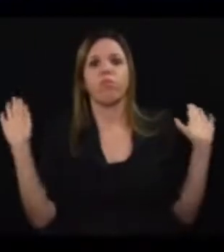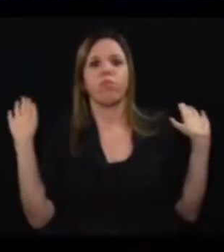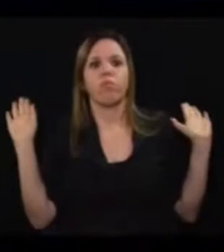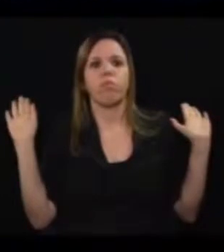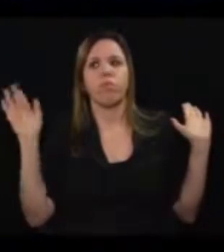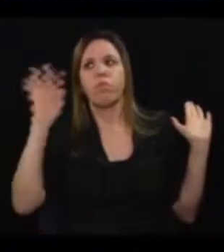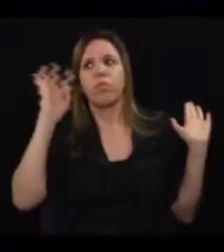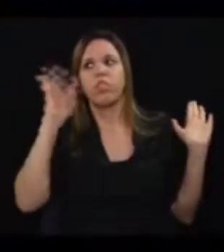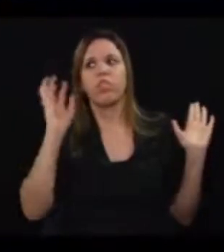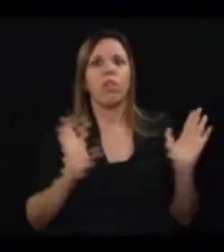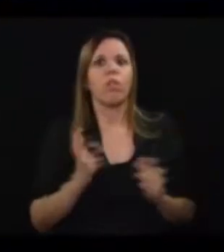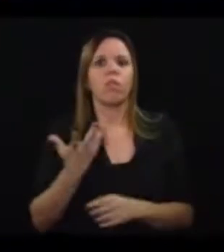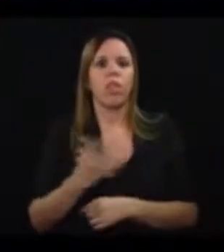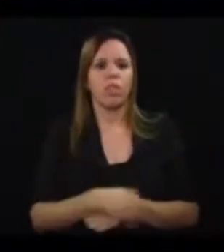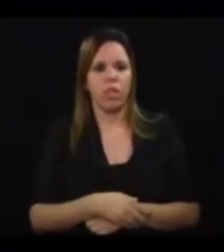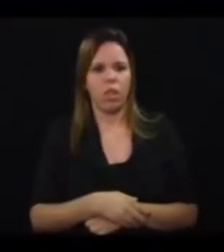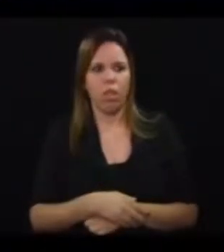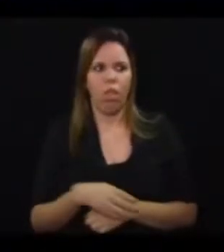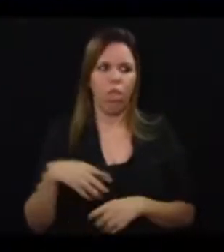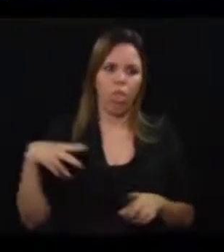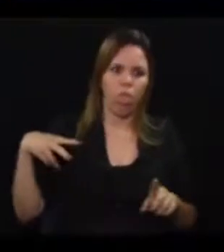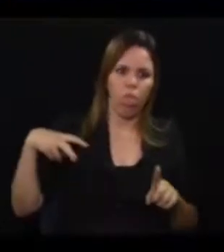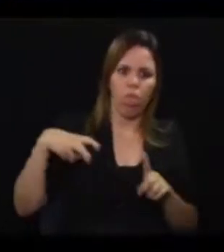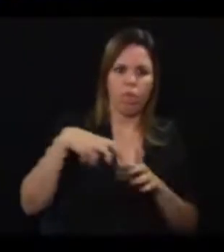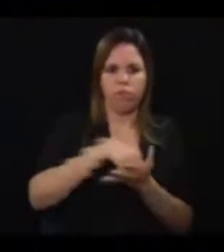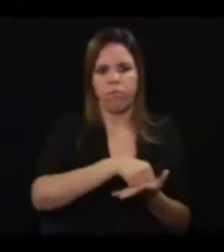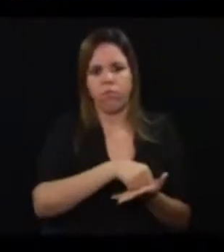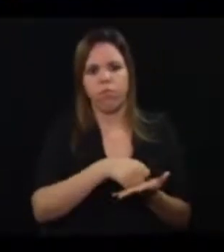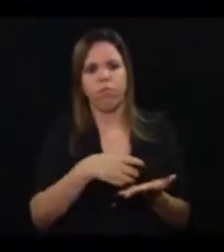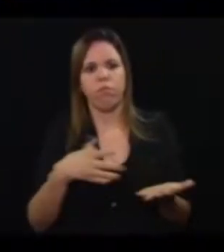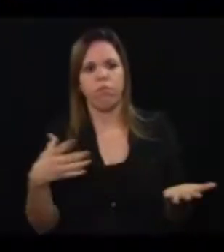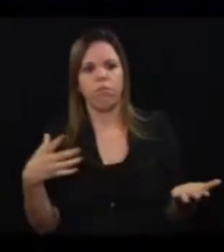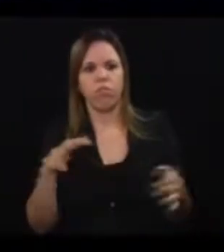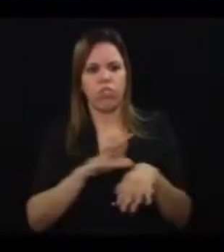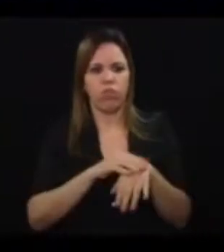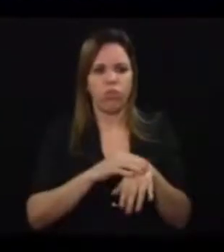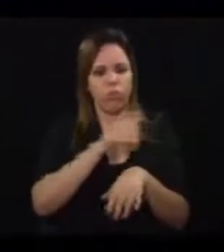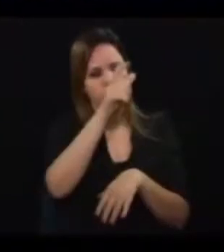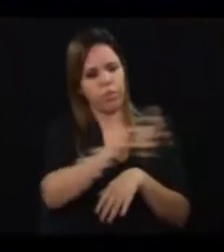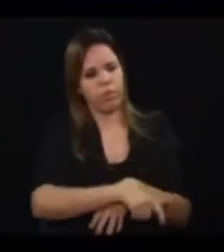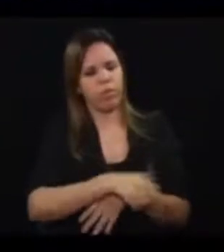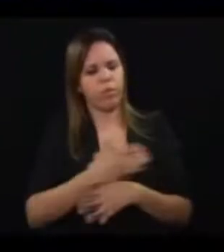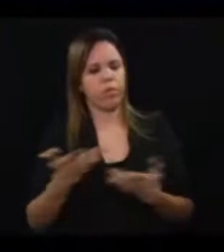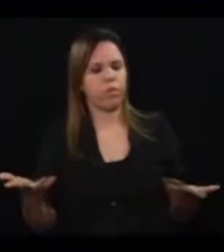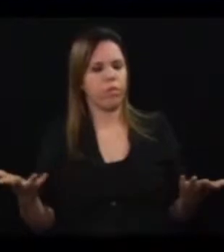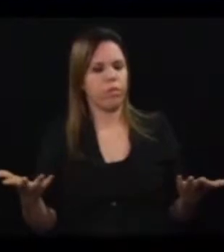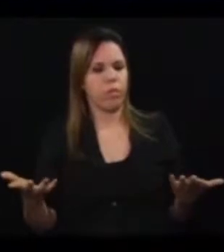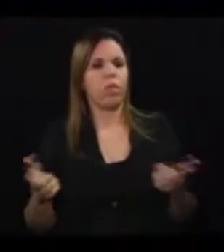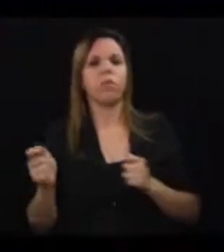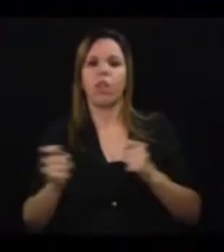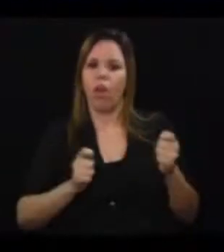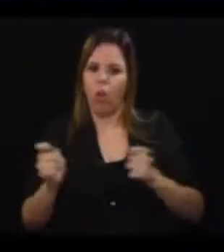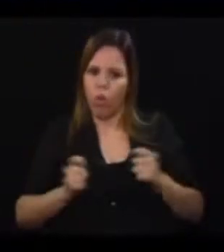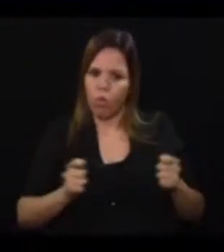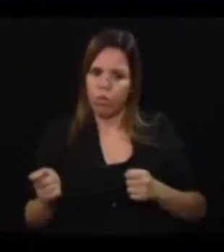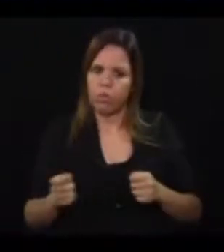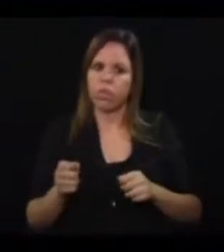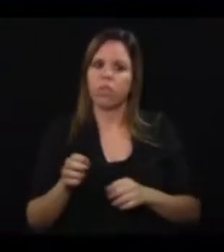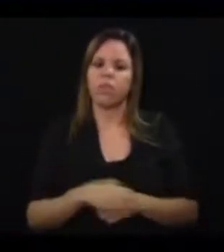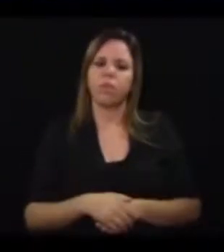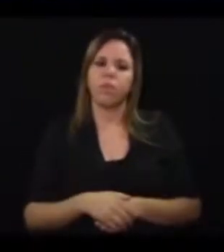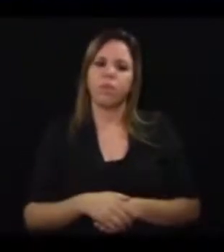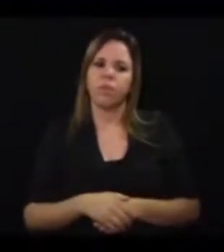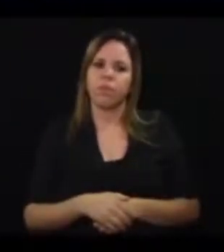imaginar que aconteça um acidente, que machuque alguém. Então nós precisamos ter ordem, então nós colocamos